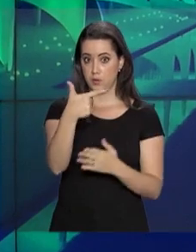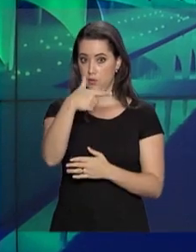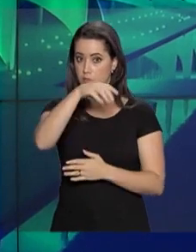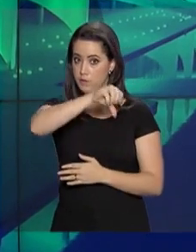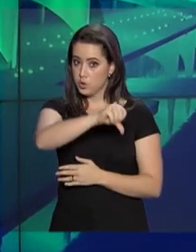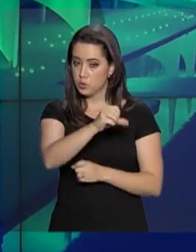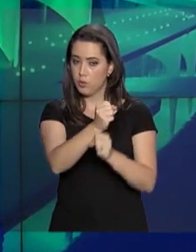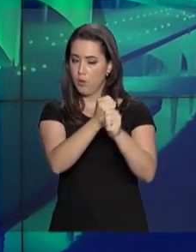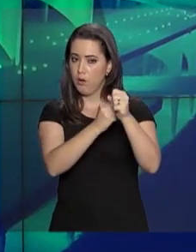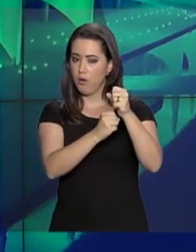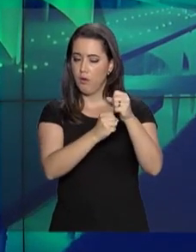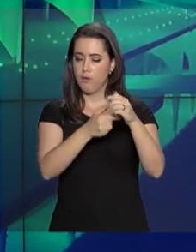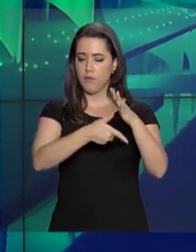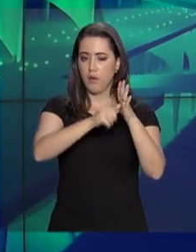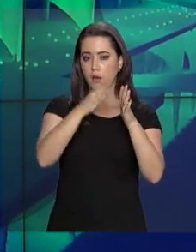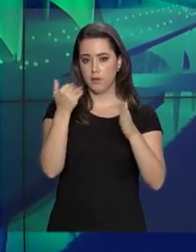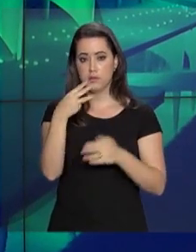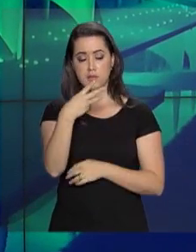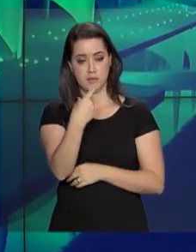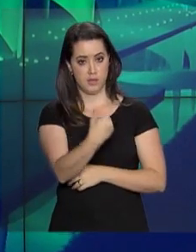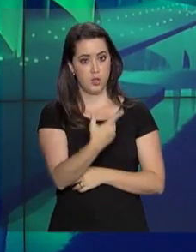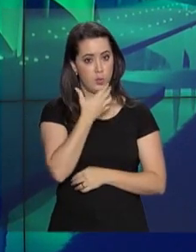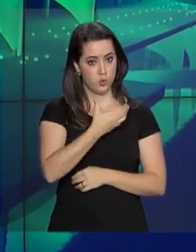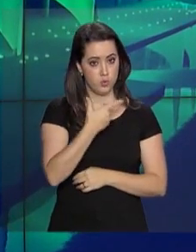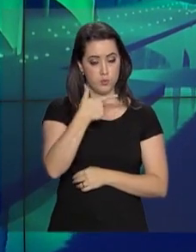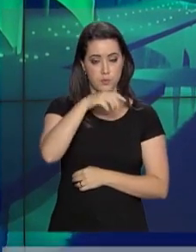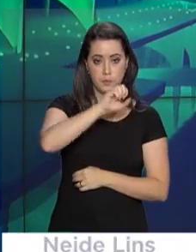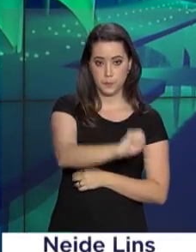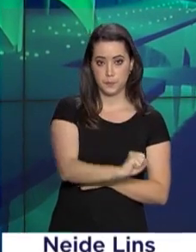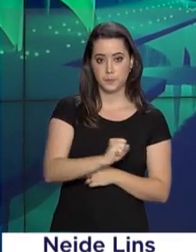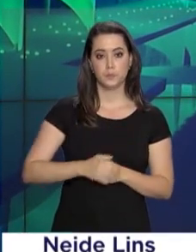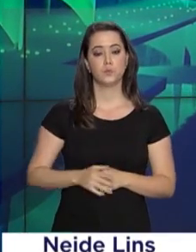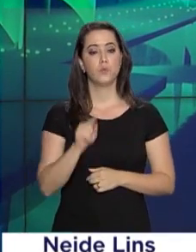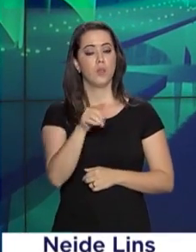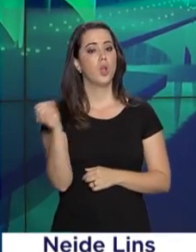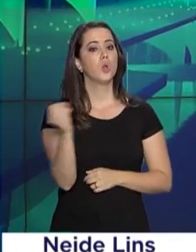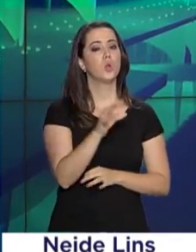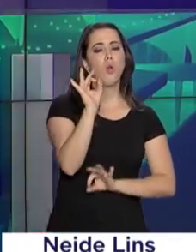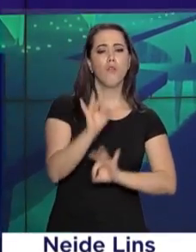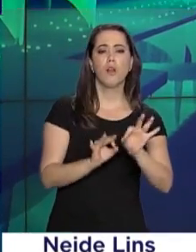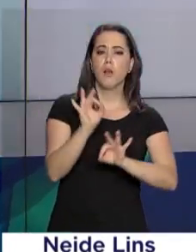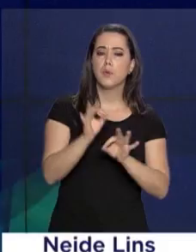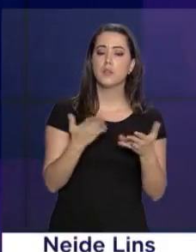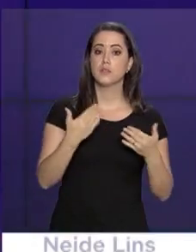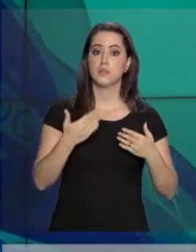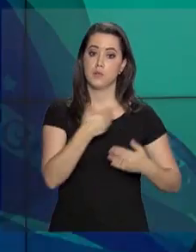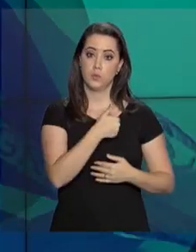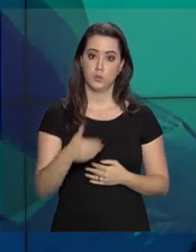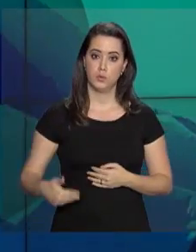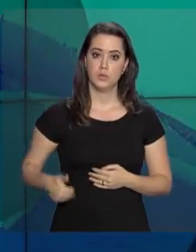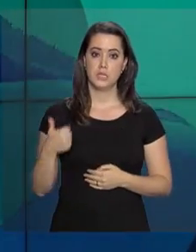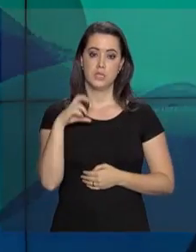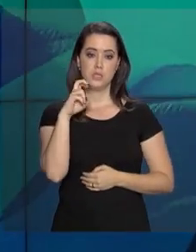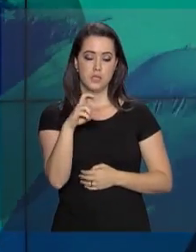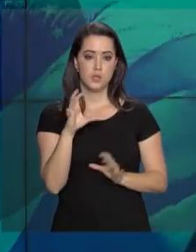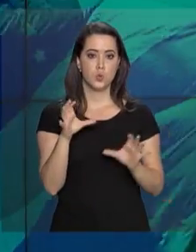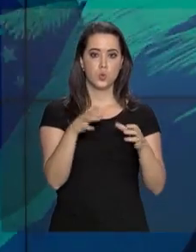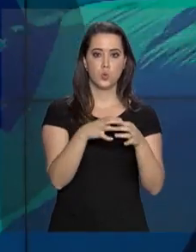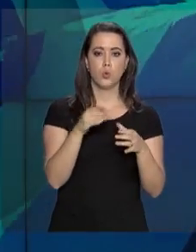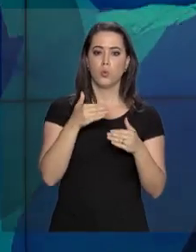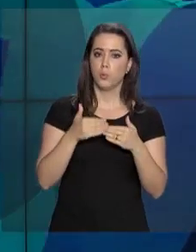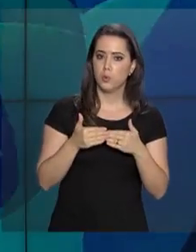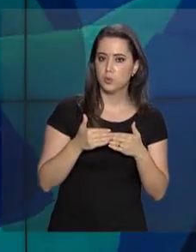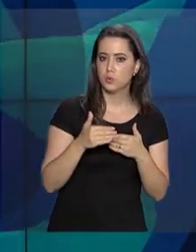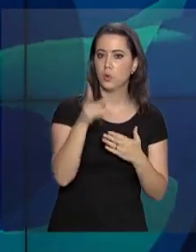ministérios existentes até 31 de dezembro de 2018. Na nova configuração governamental, 15 pastas foram